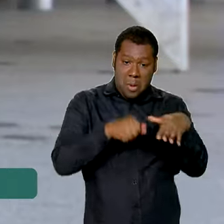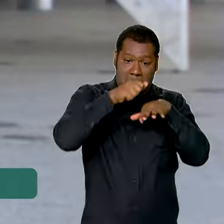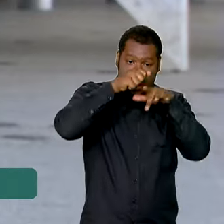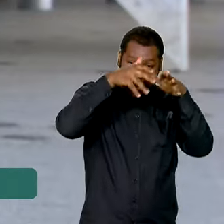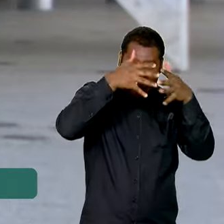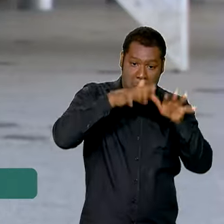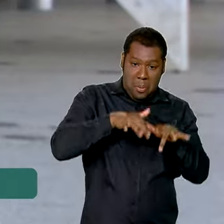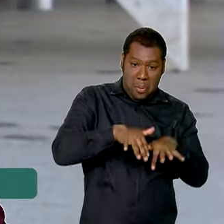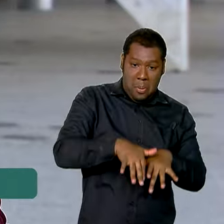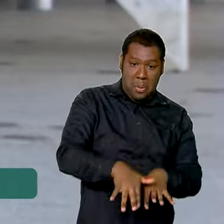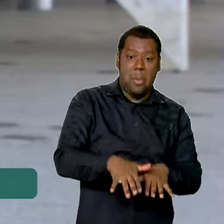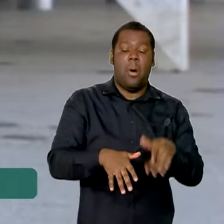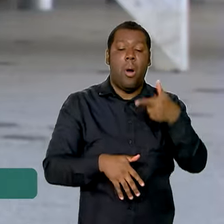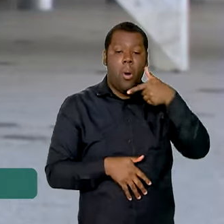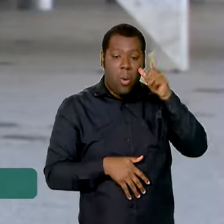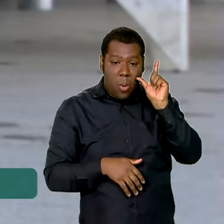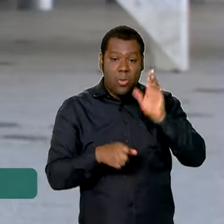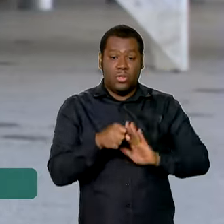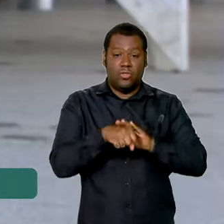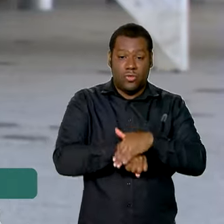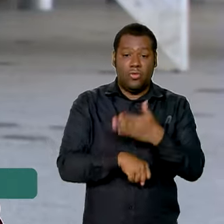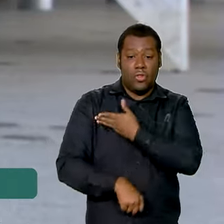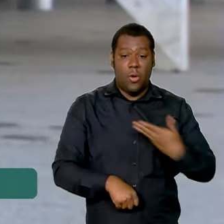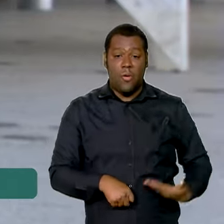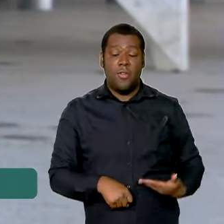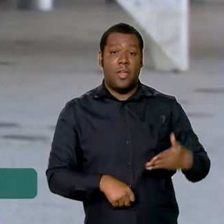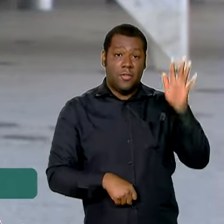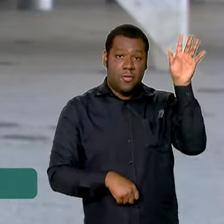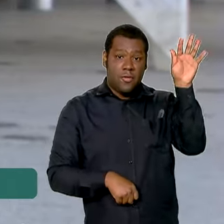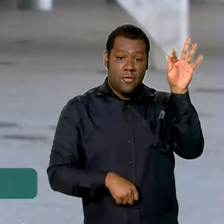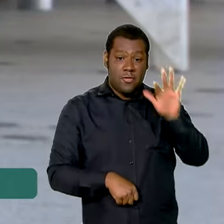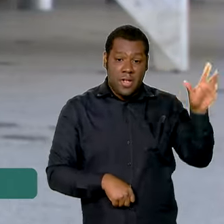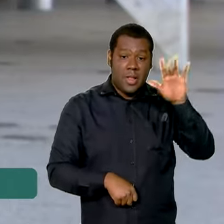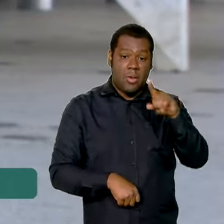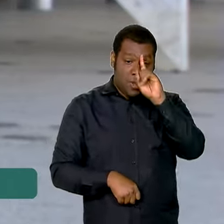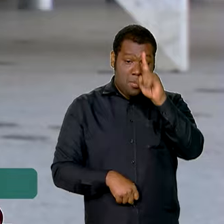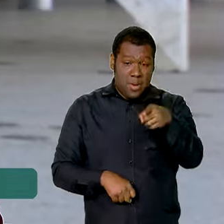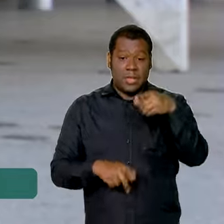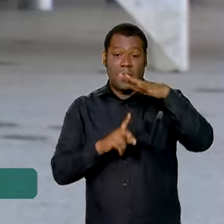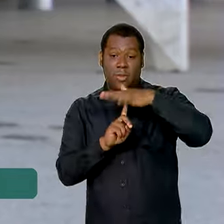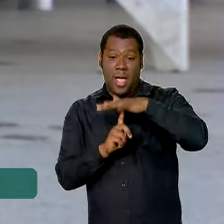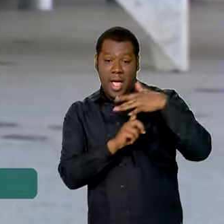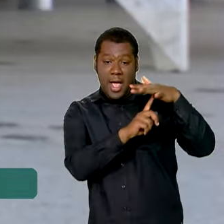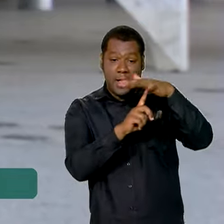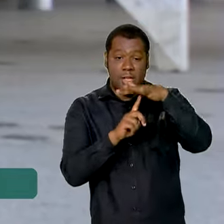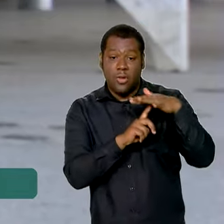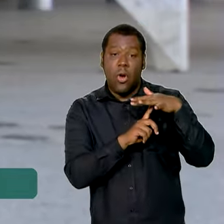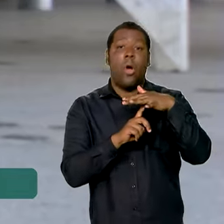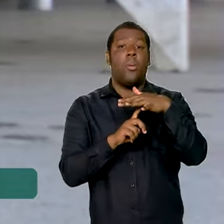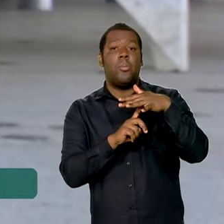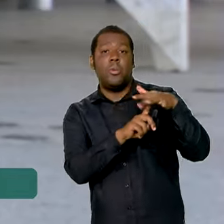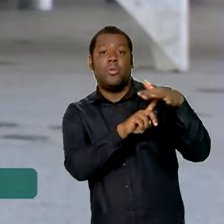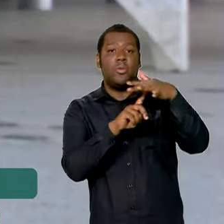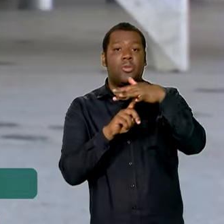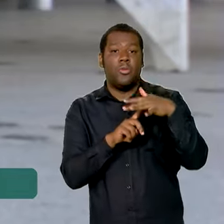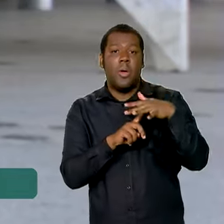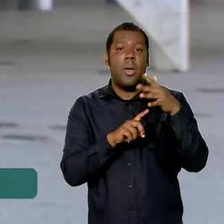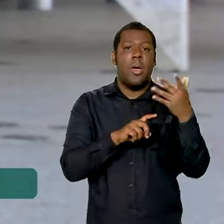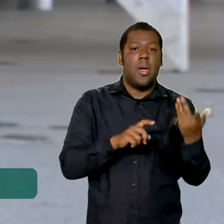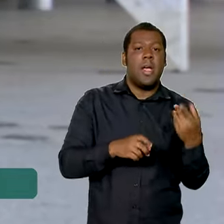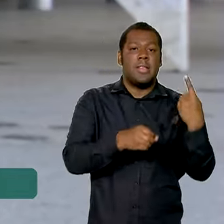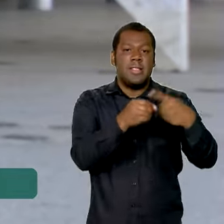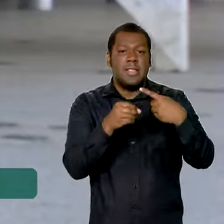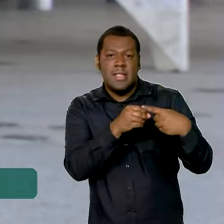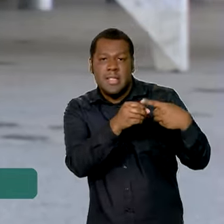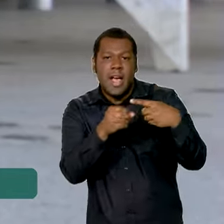Ontem à noite, o governo federal enviou dois helicópteros da Força Aérea Brasileira para sobrevoar a região de Santa Cruz do Sul,